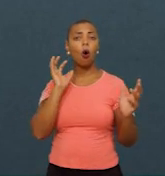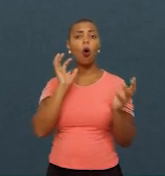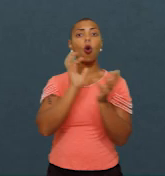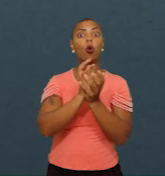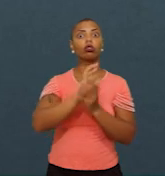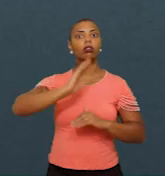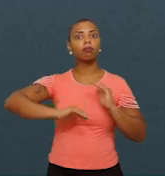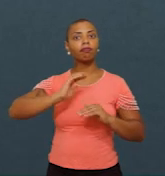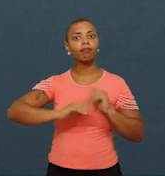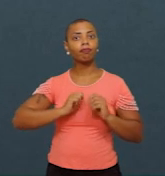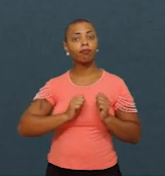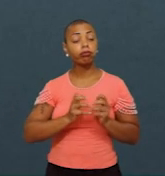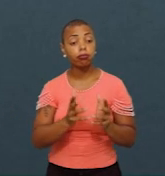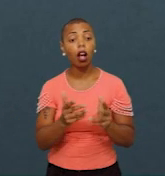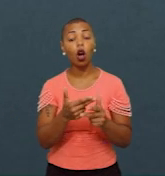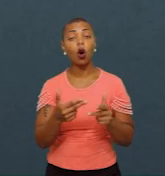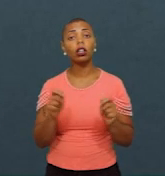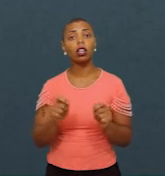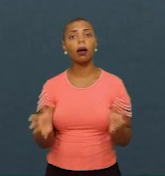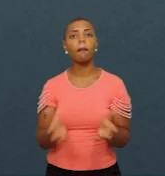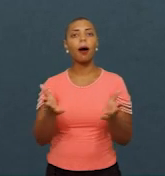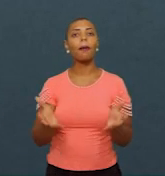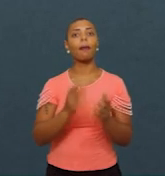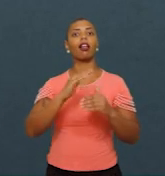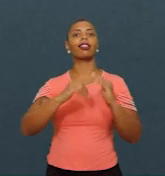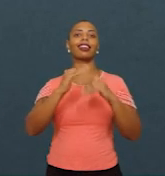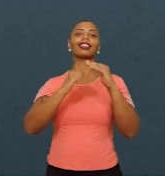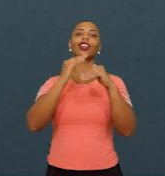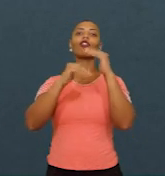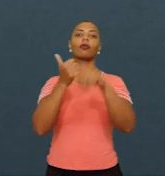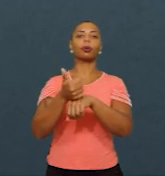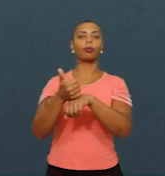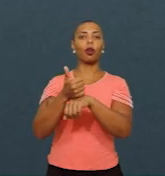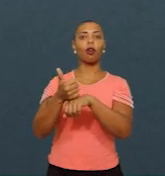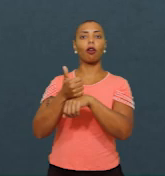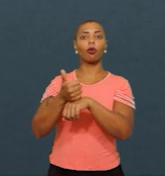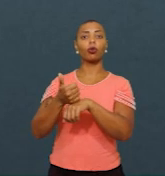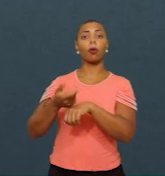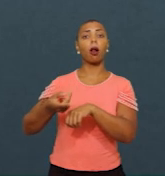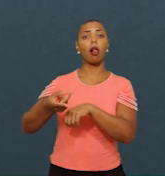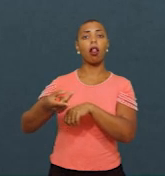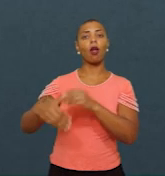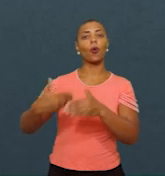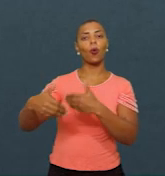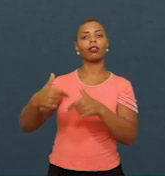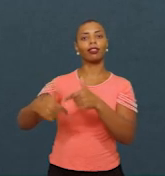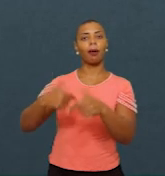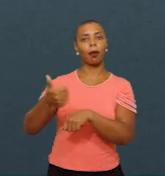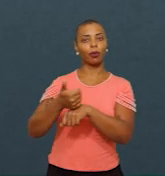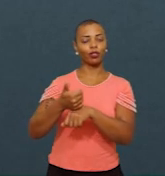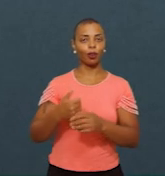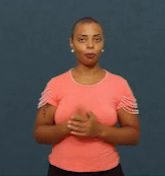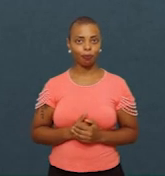ações que favorecem esse desenvolvimento profissional ao longo da sua carreira. Acho que a gente